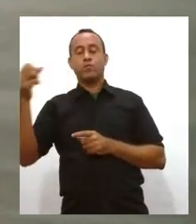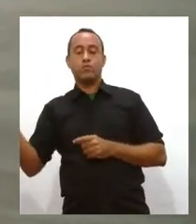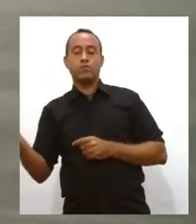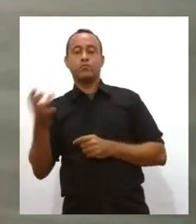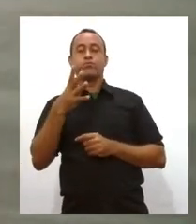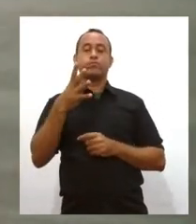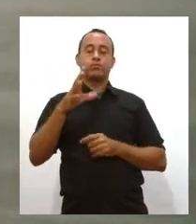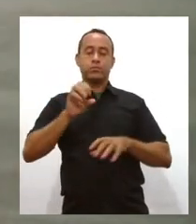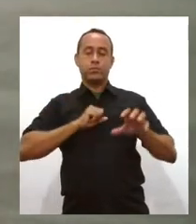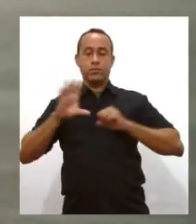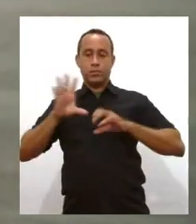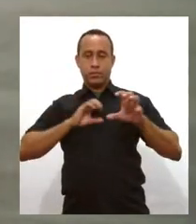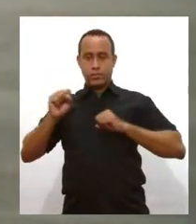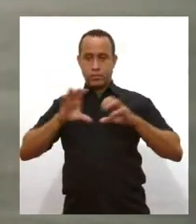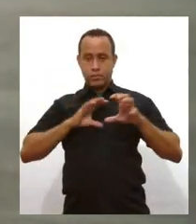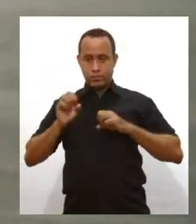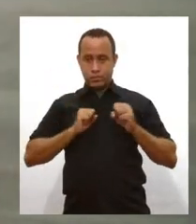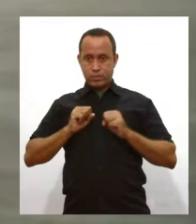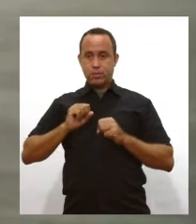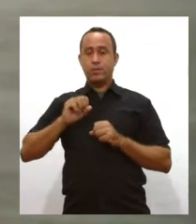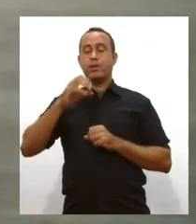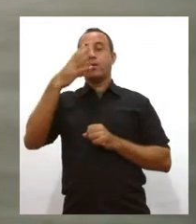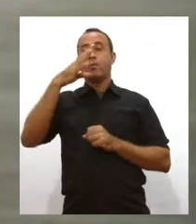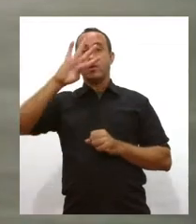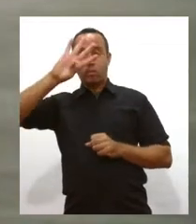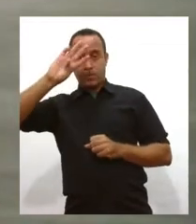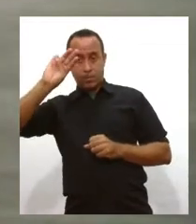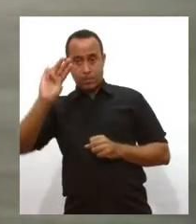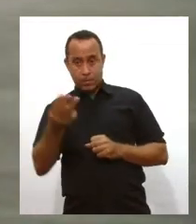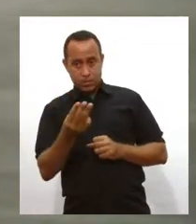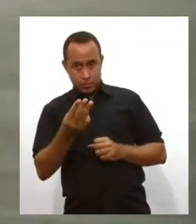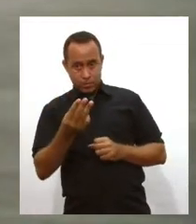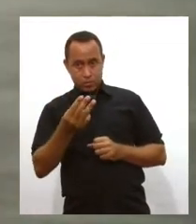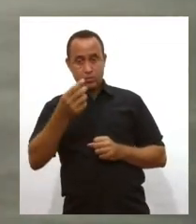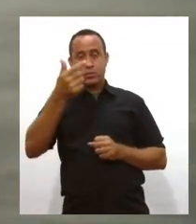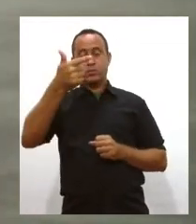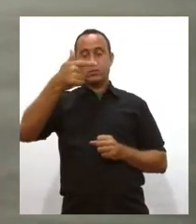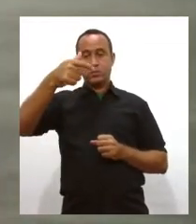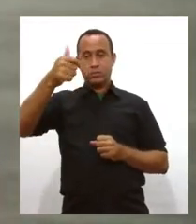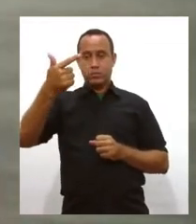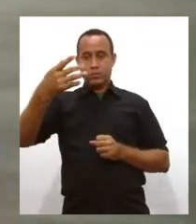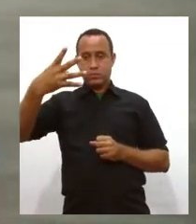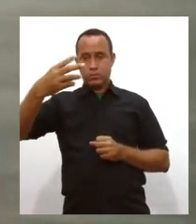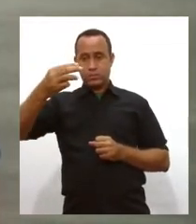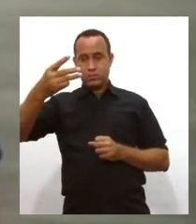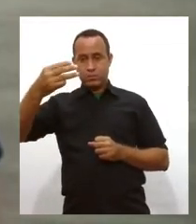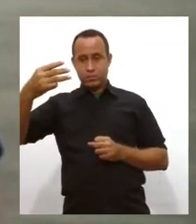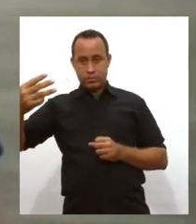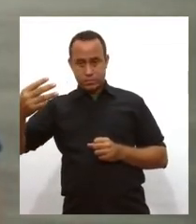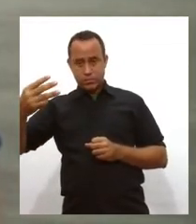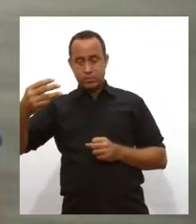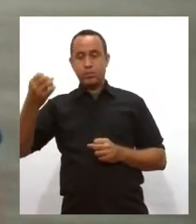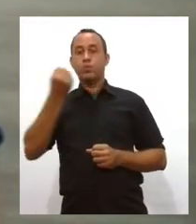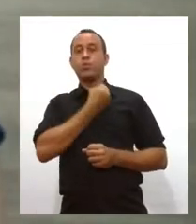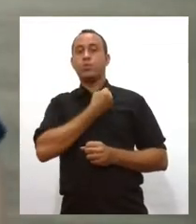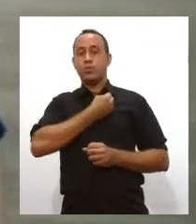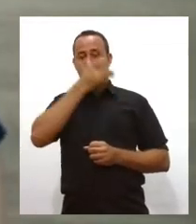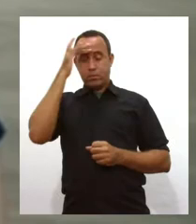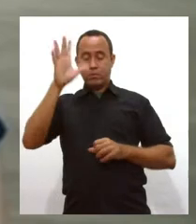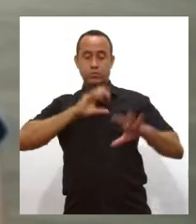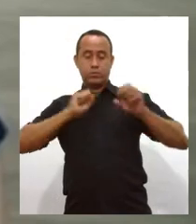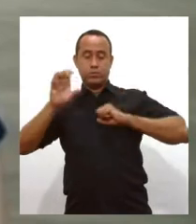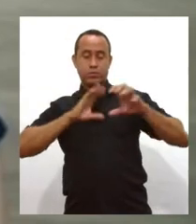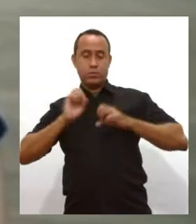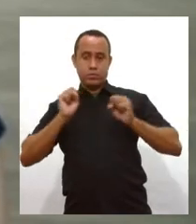doença, elevando para 4.239.763 o número de infectados.